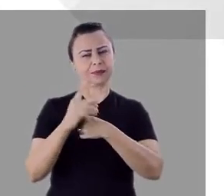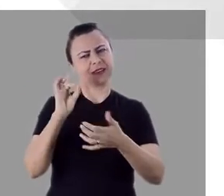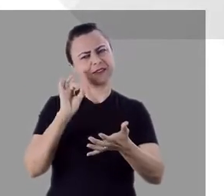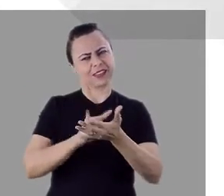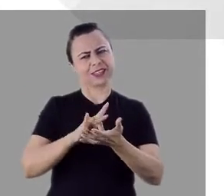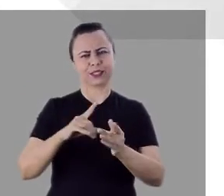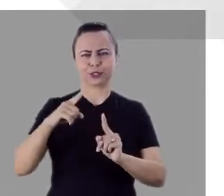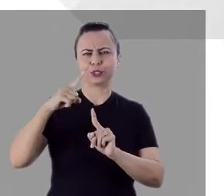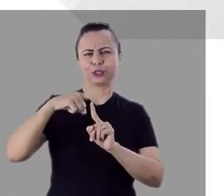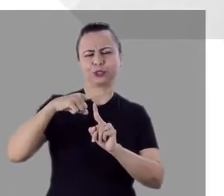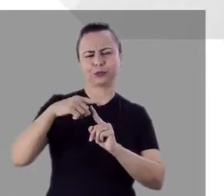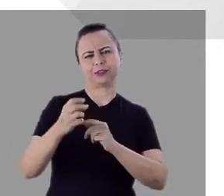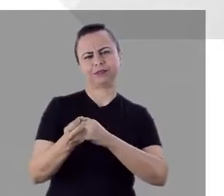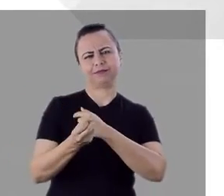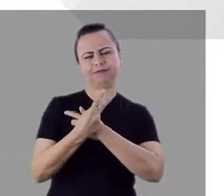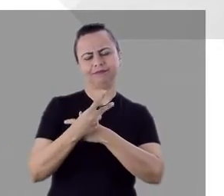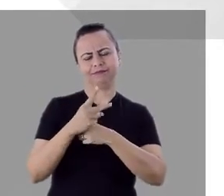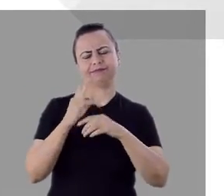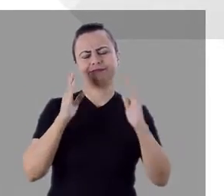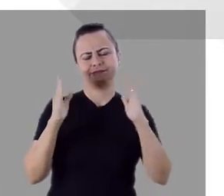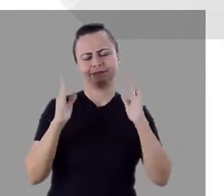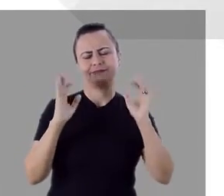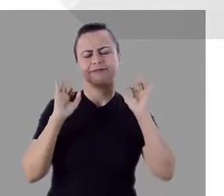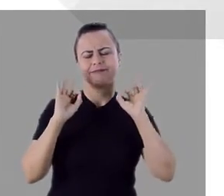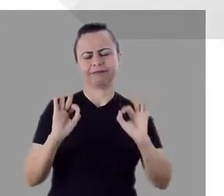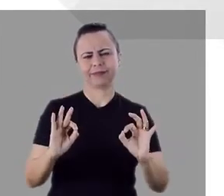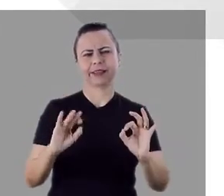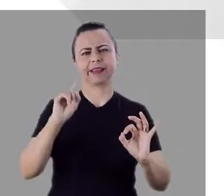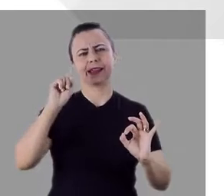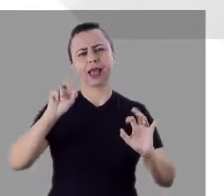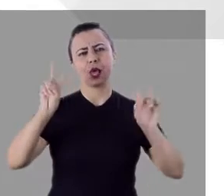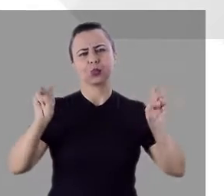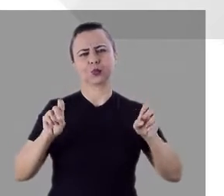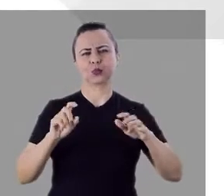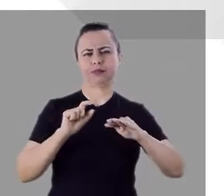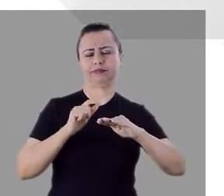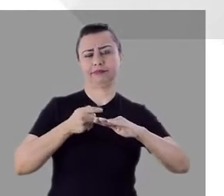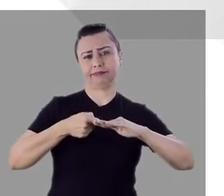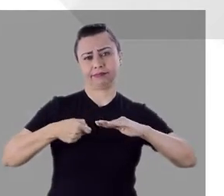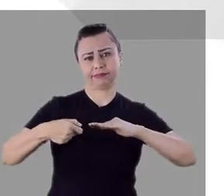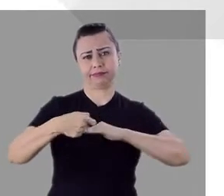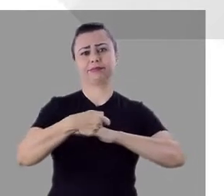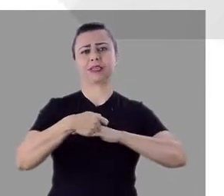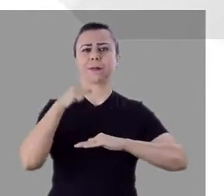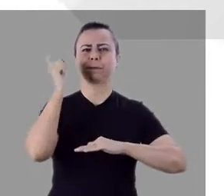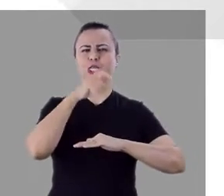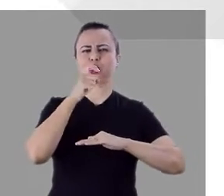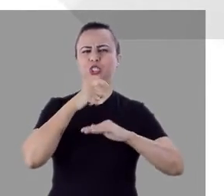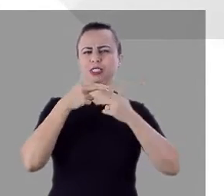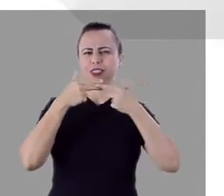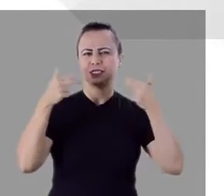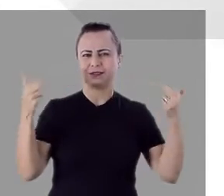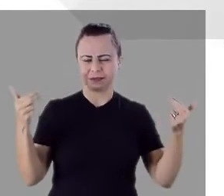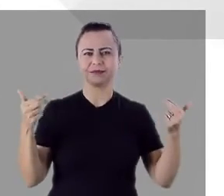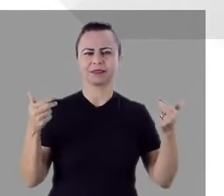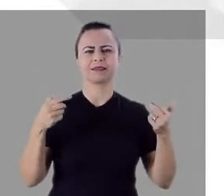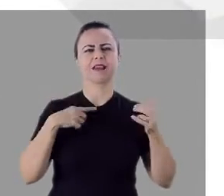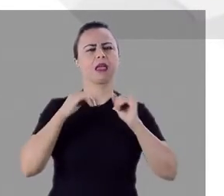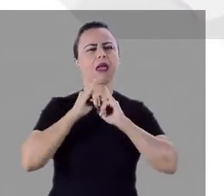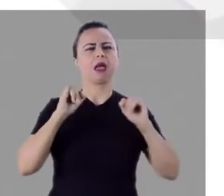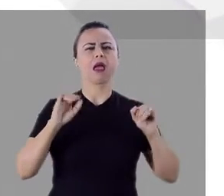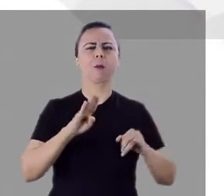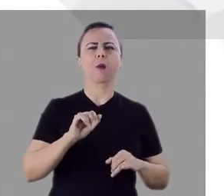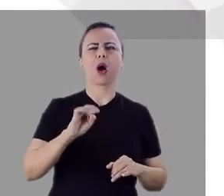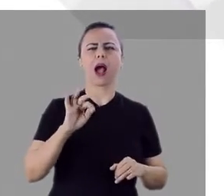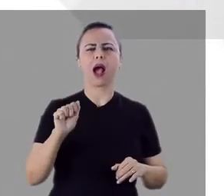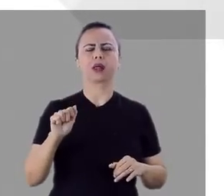E na verdade, esse fenômeno é uma espécie de vírus. Eu tô falando das fake news em um processo eleitoral. Essa divulgação de boatos